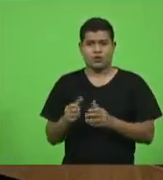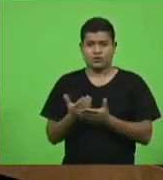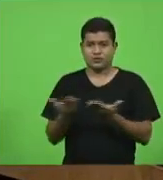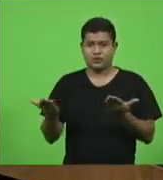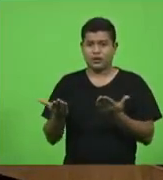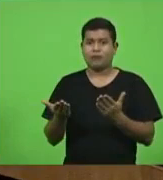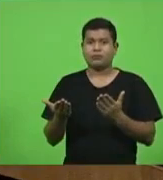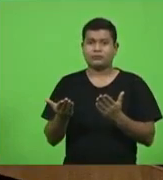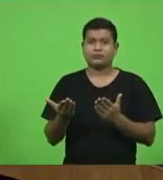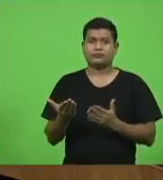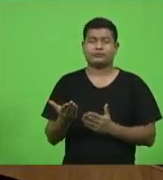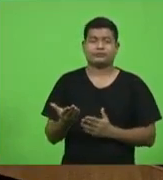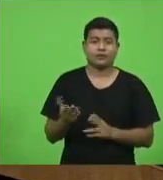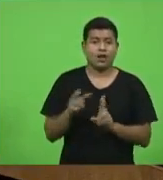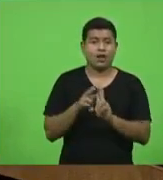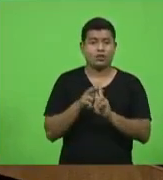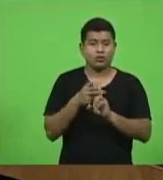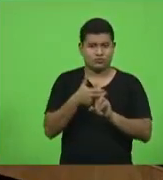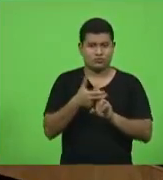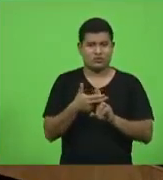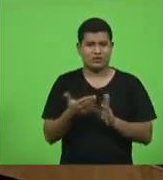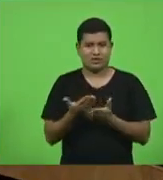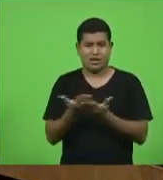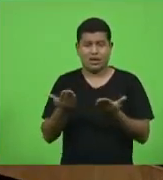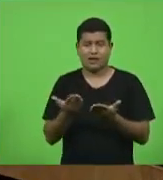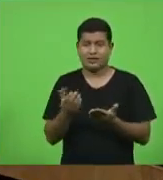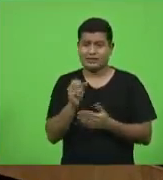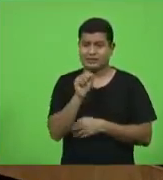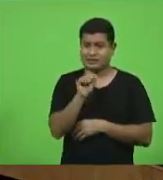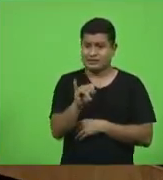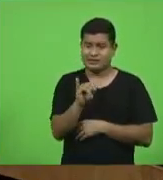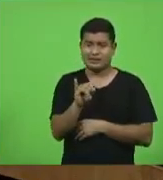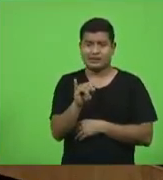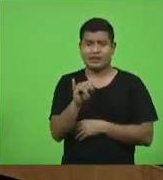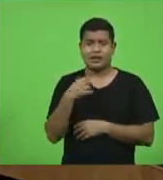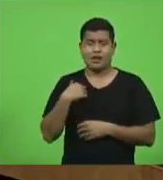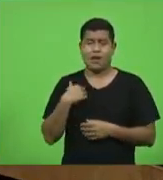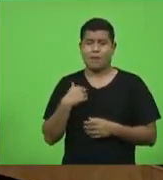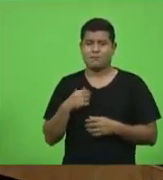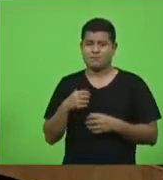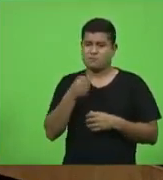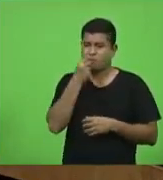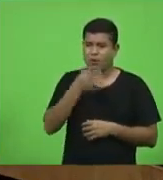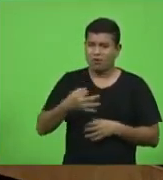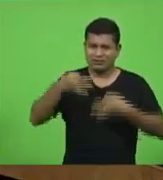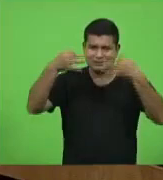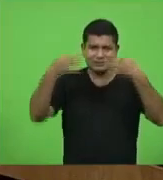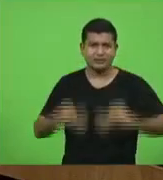se não a ideal mas a muito próxima disso a nossa população